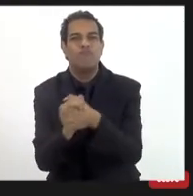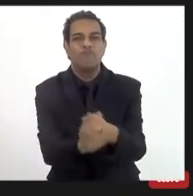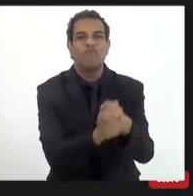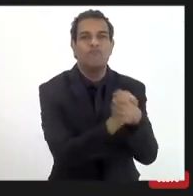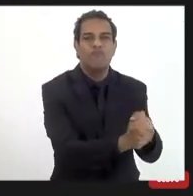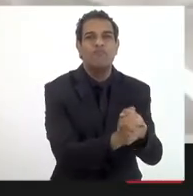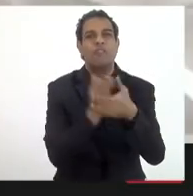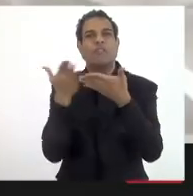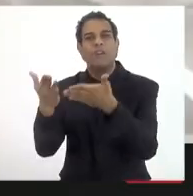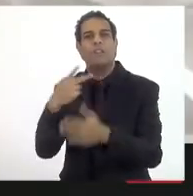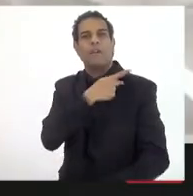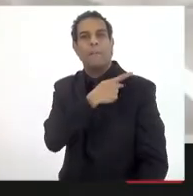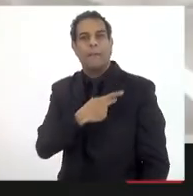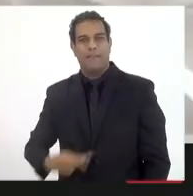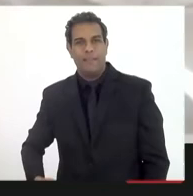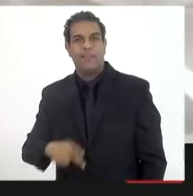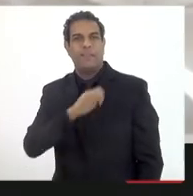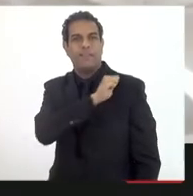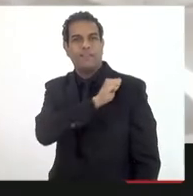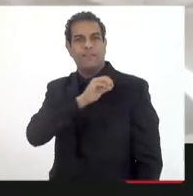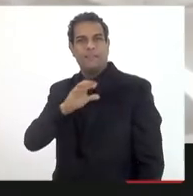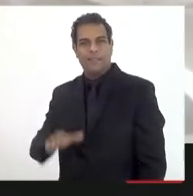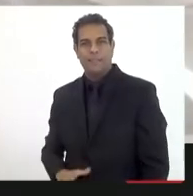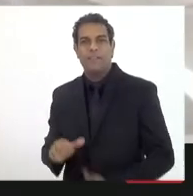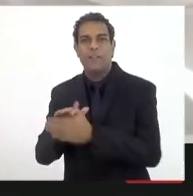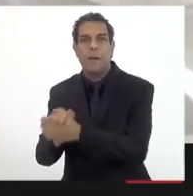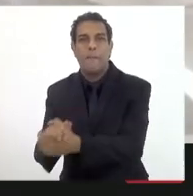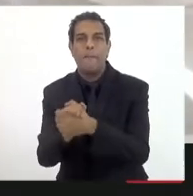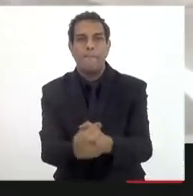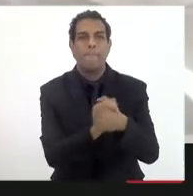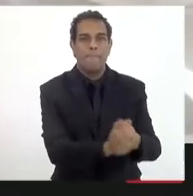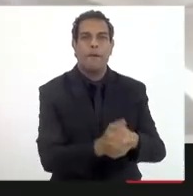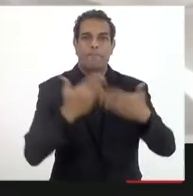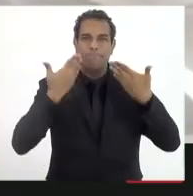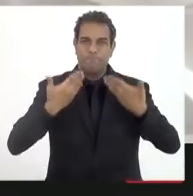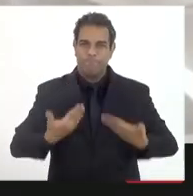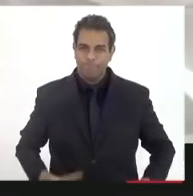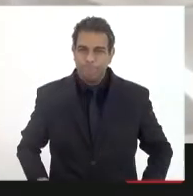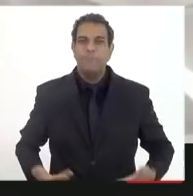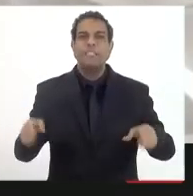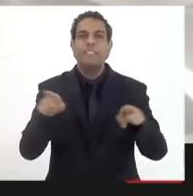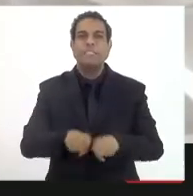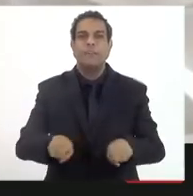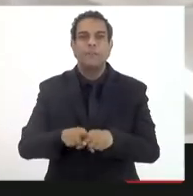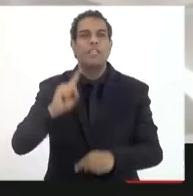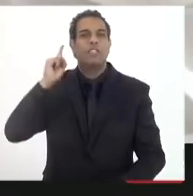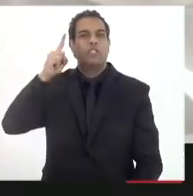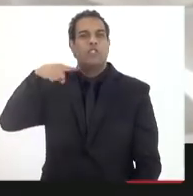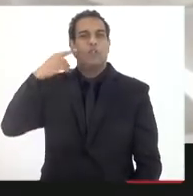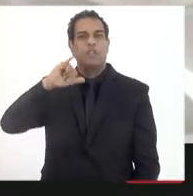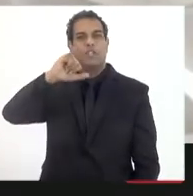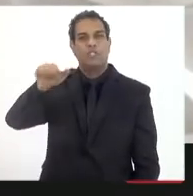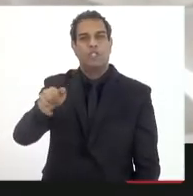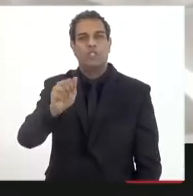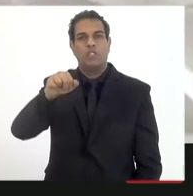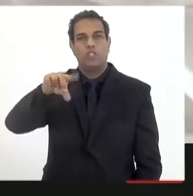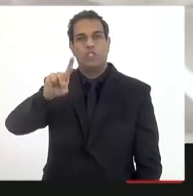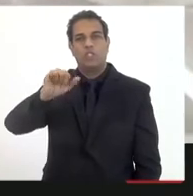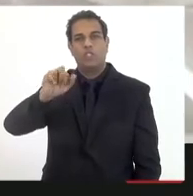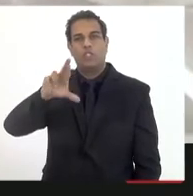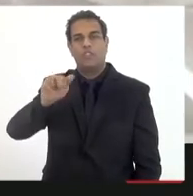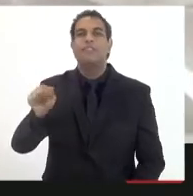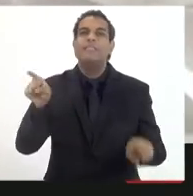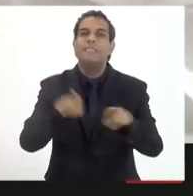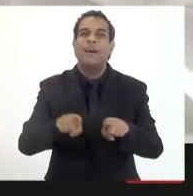André Siciliano, cumprimentar a todas e todos na figura da deputada Jandira Fegag e da minha reitora, professora